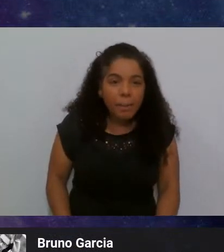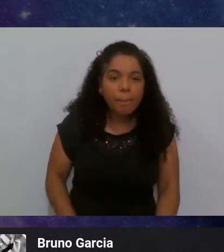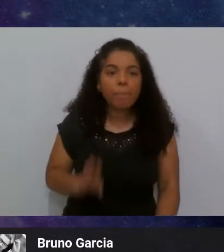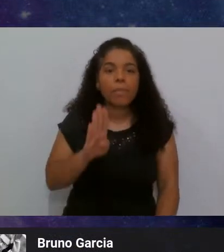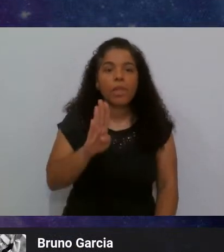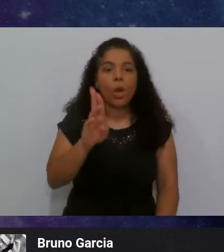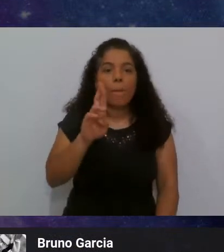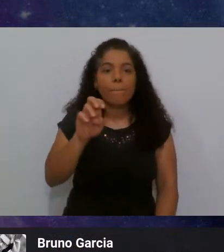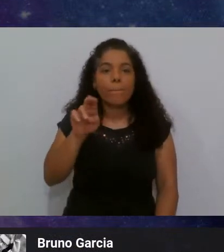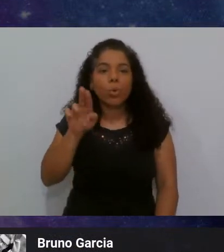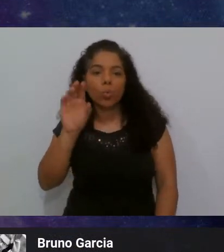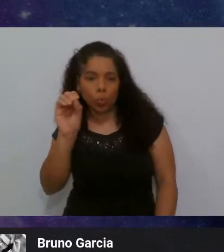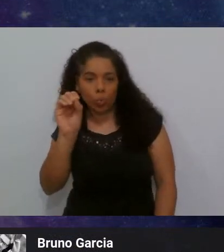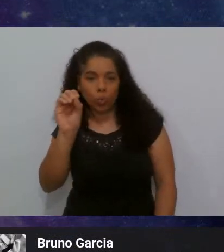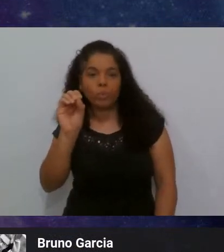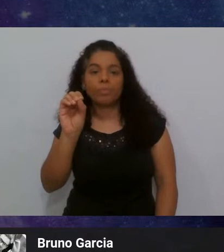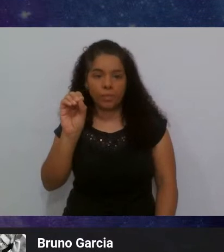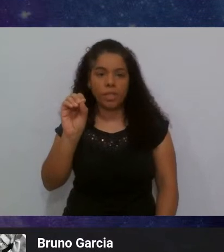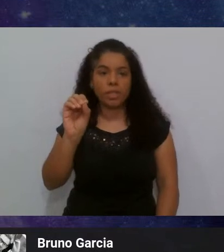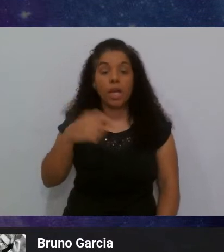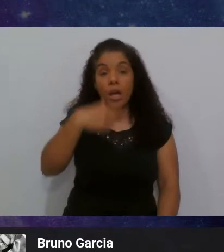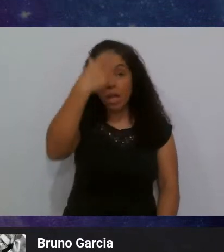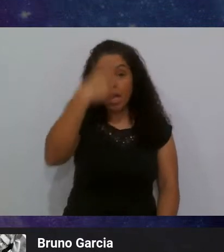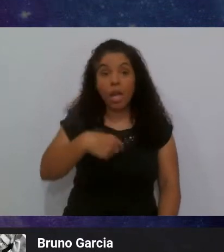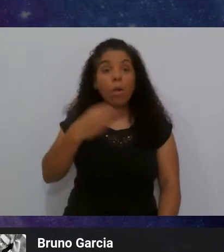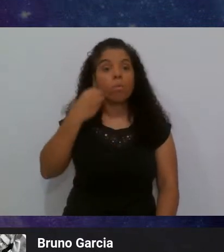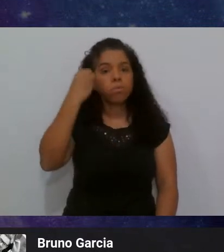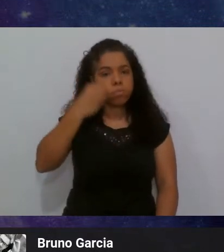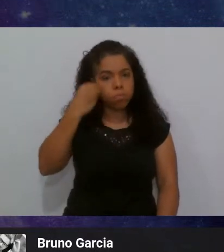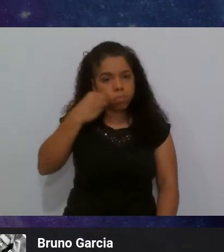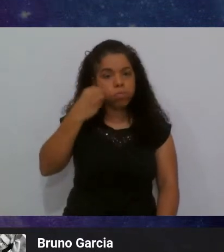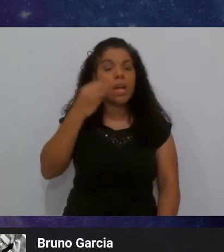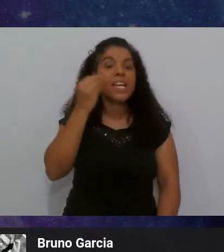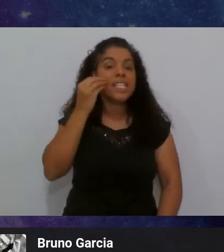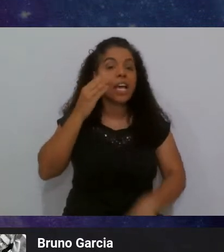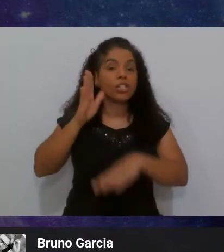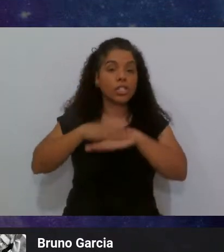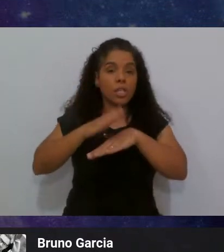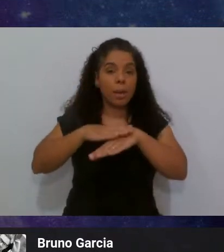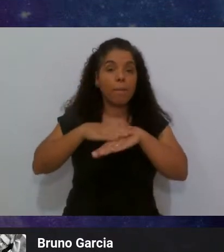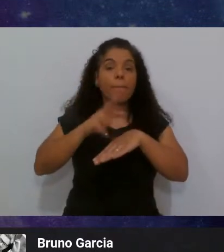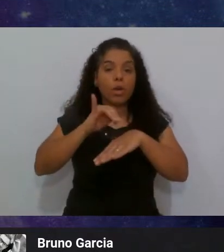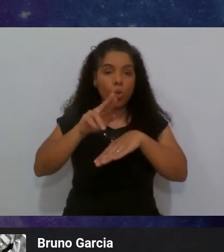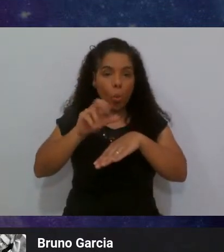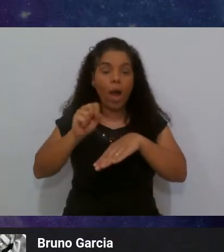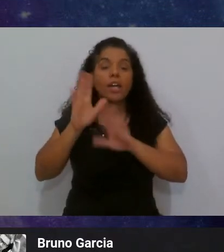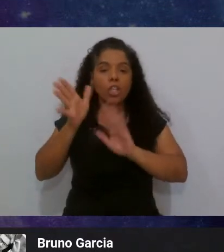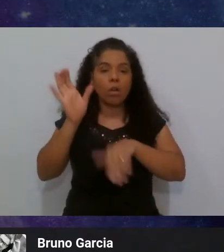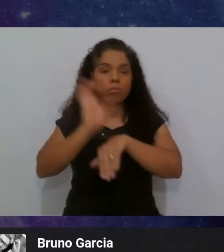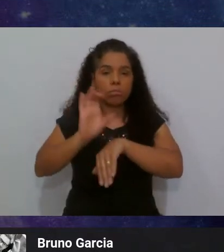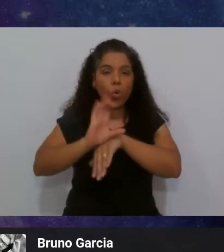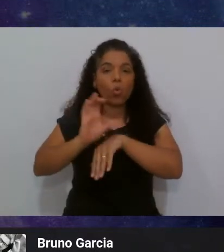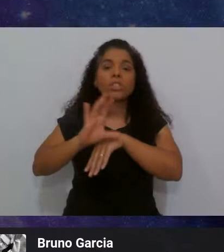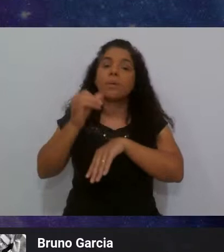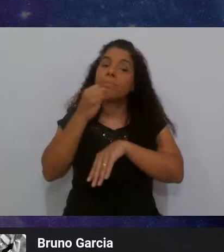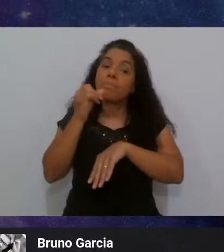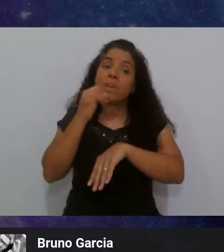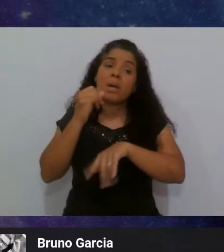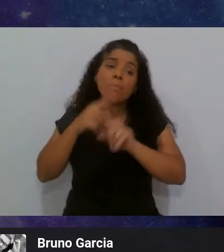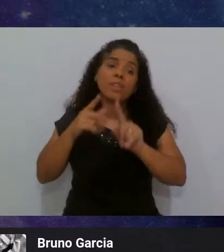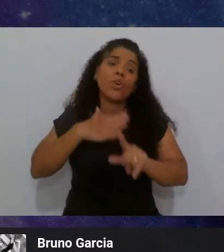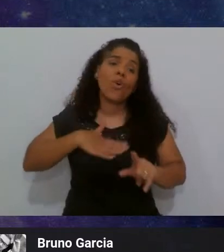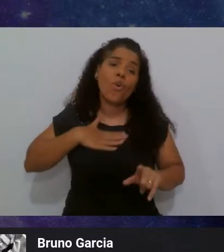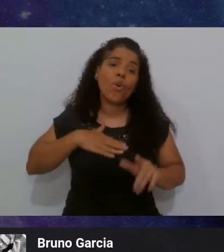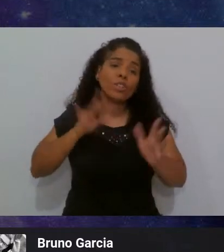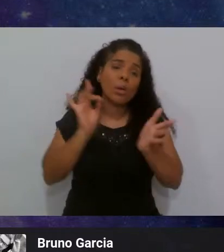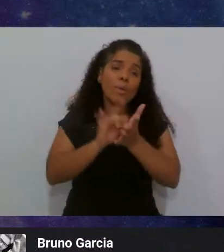Bruno, vamos lá, eu sou sênior em testes manuais, fiz alguns cursos de automação, mas o que eu gosto mesmo